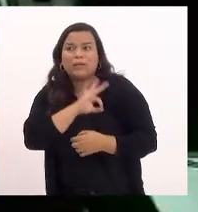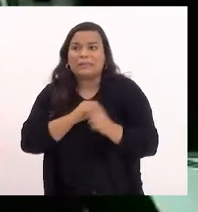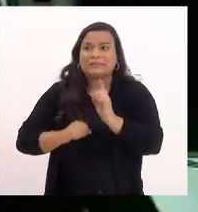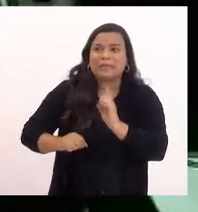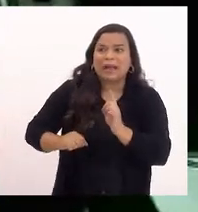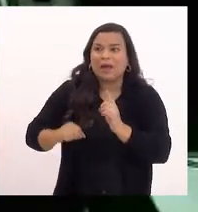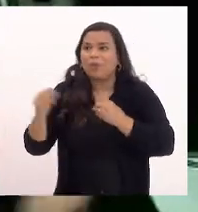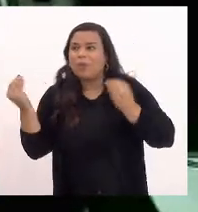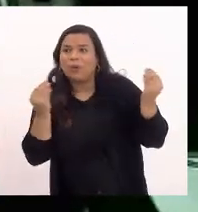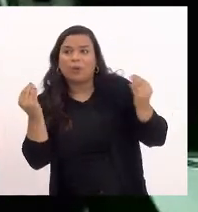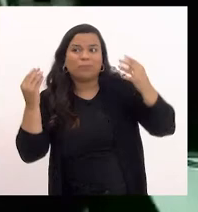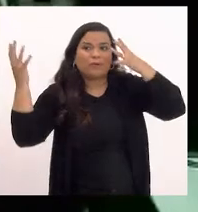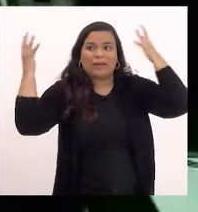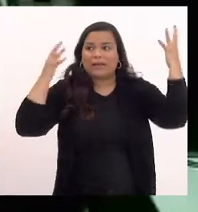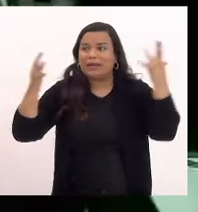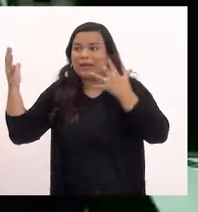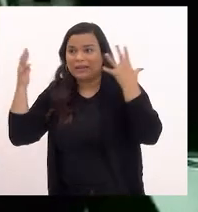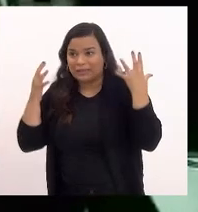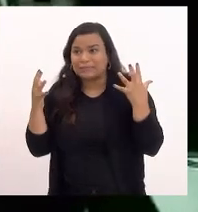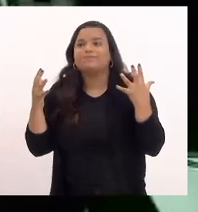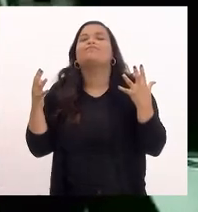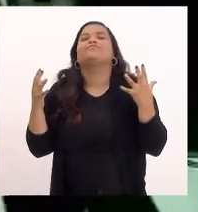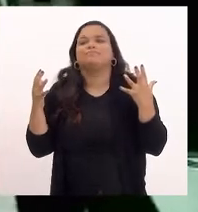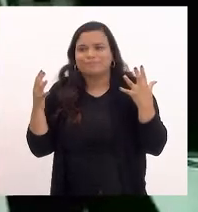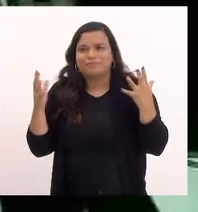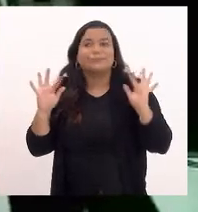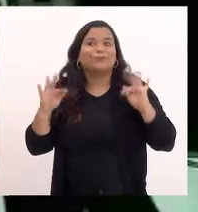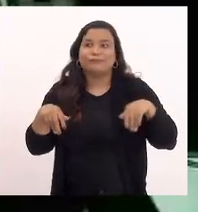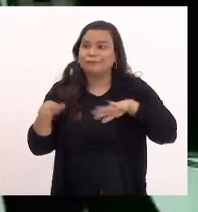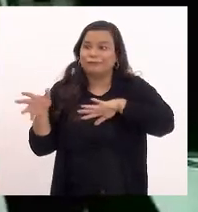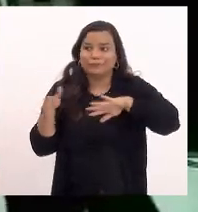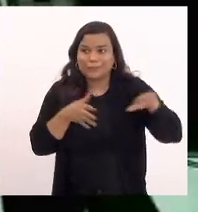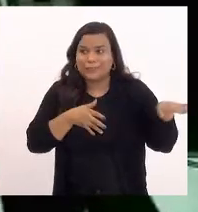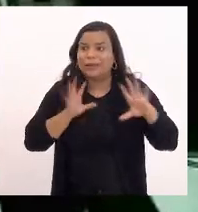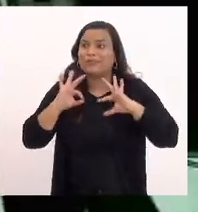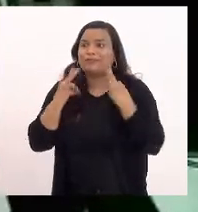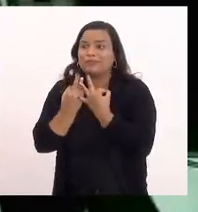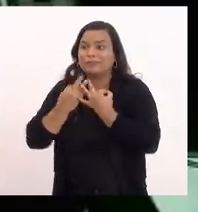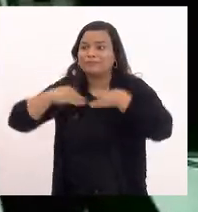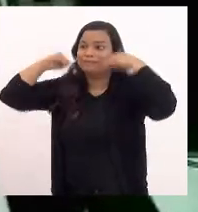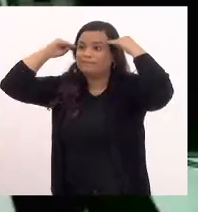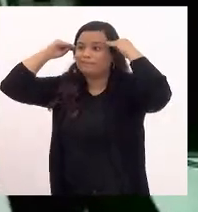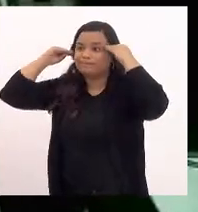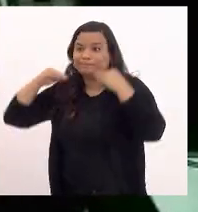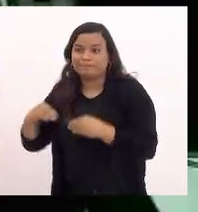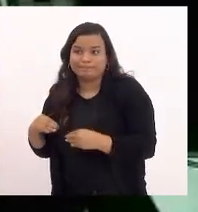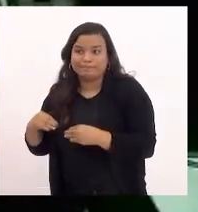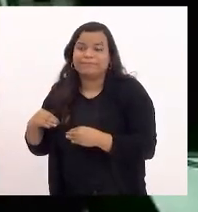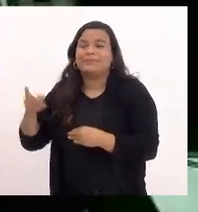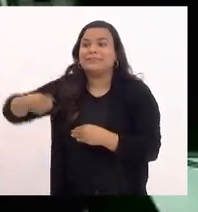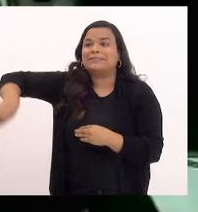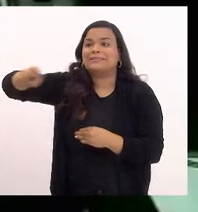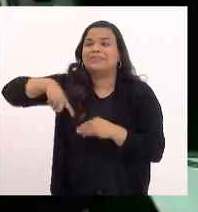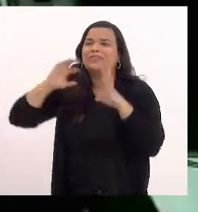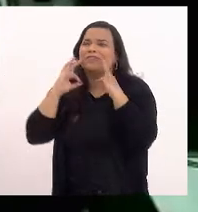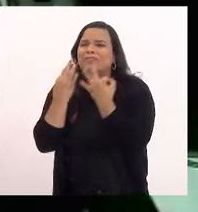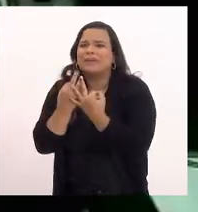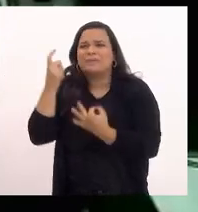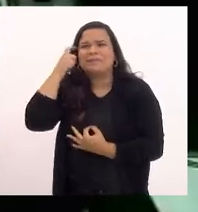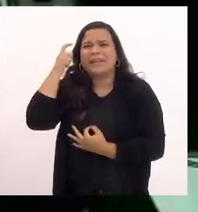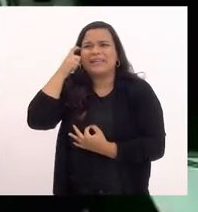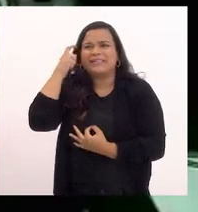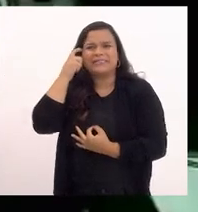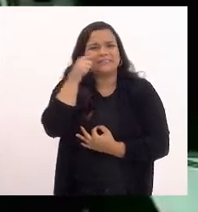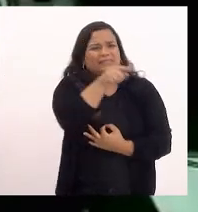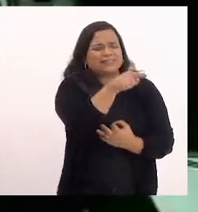com um que passou para o outro enfim o fato é que a família não entende que esse seja uma